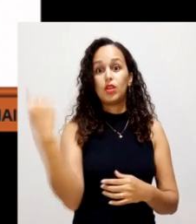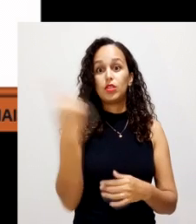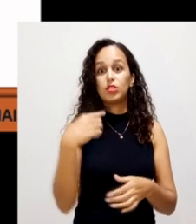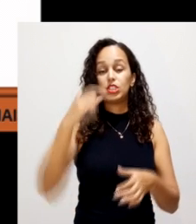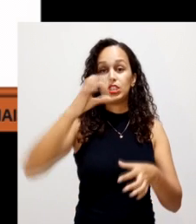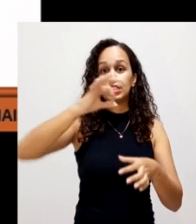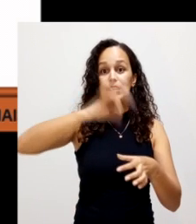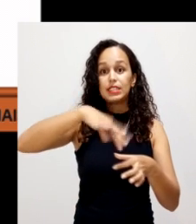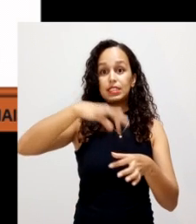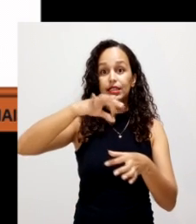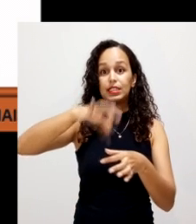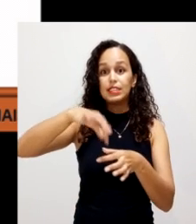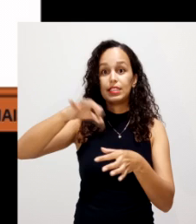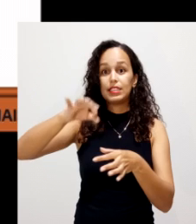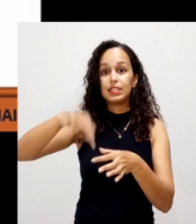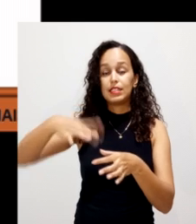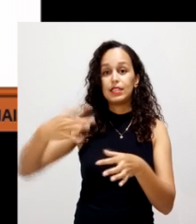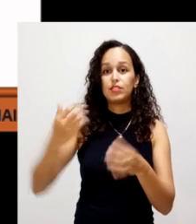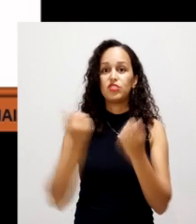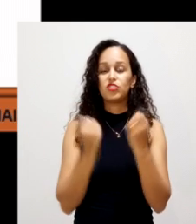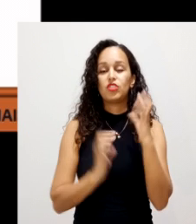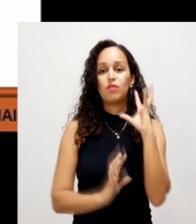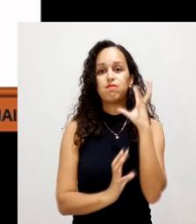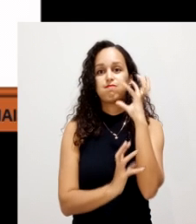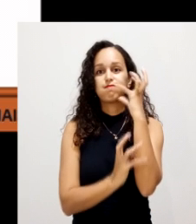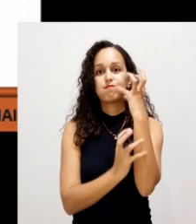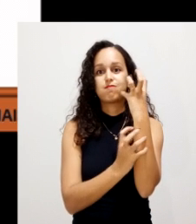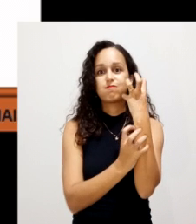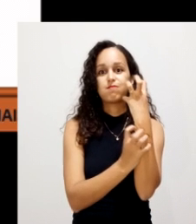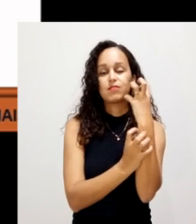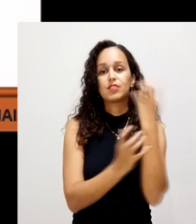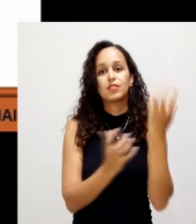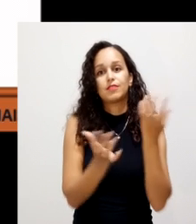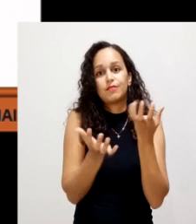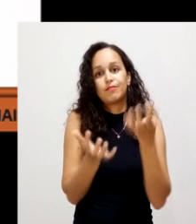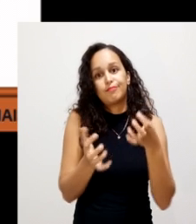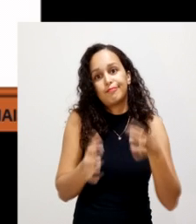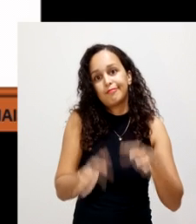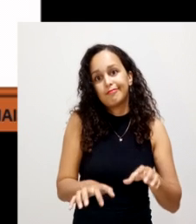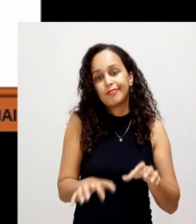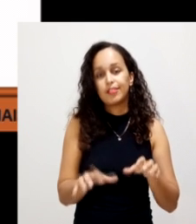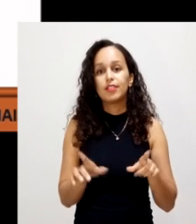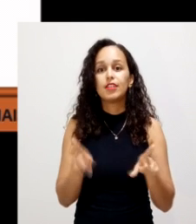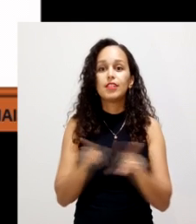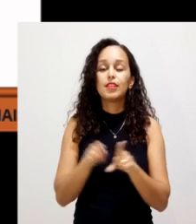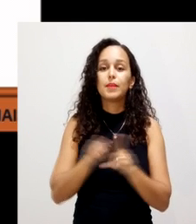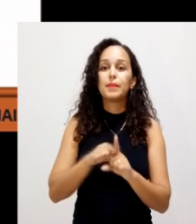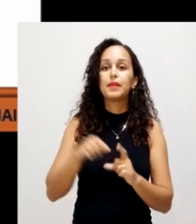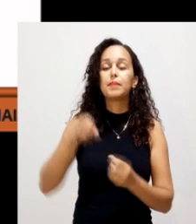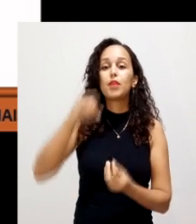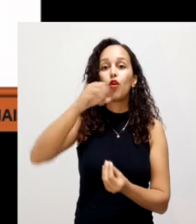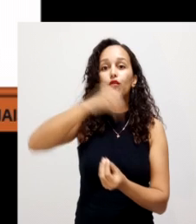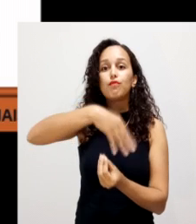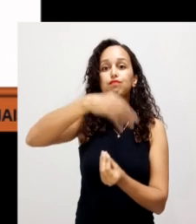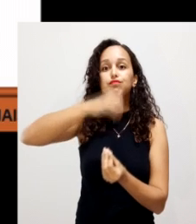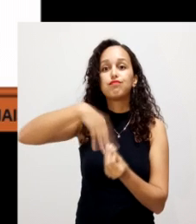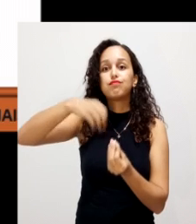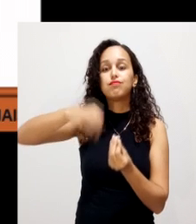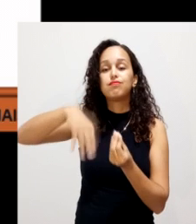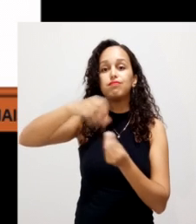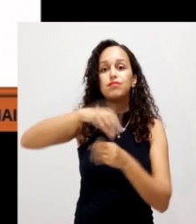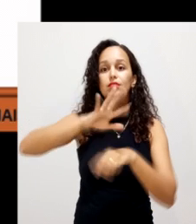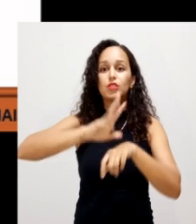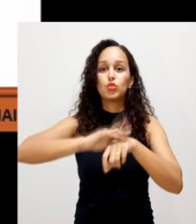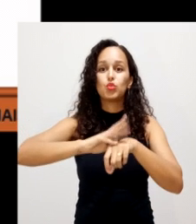sementes de material de propagação de ervas daninhas. Não é isso? Também não vamos querer fungos de